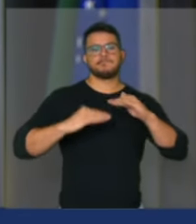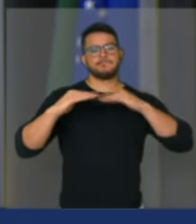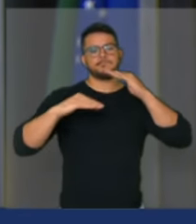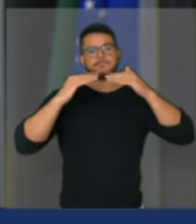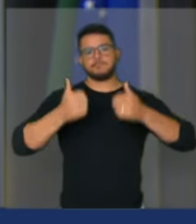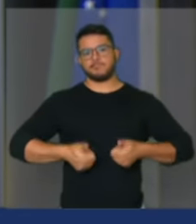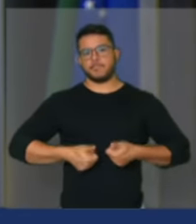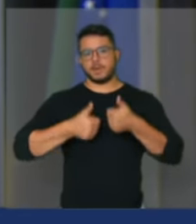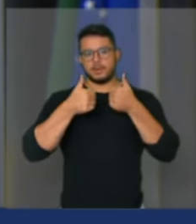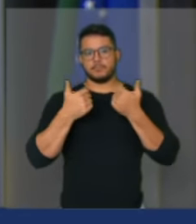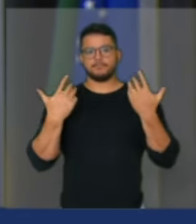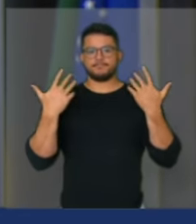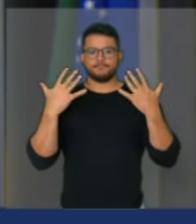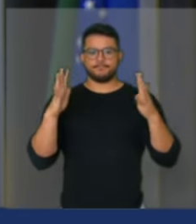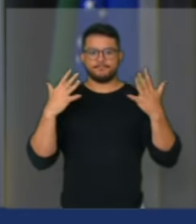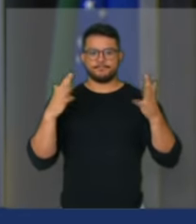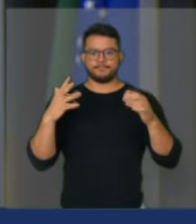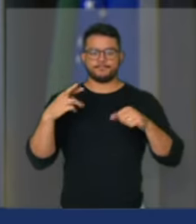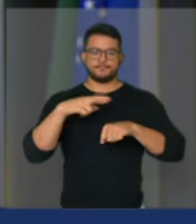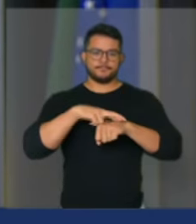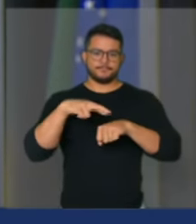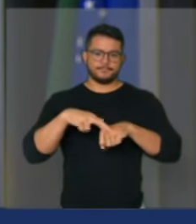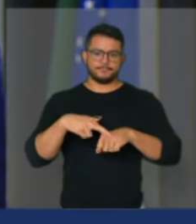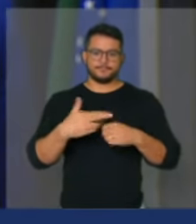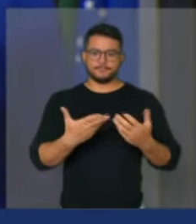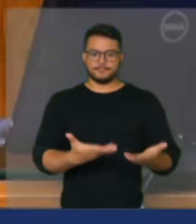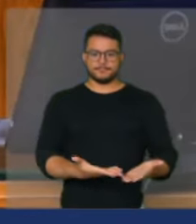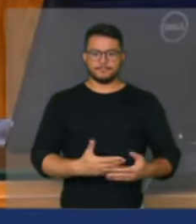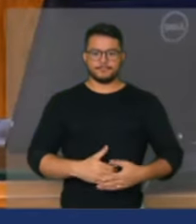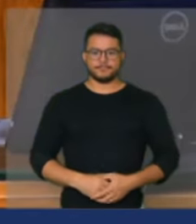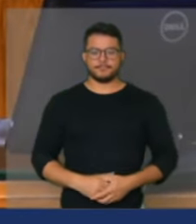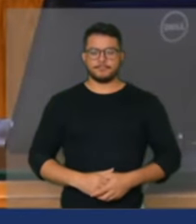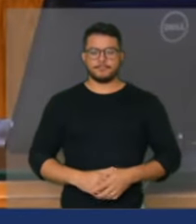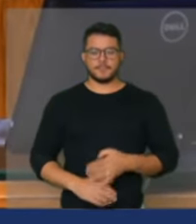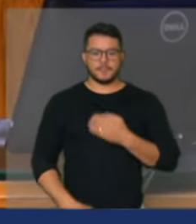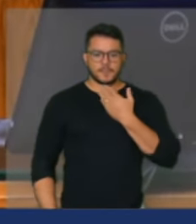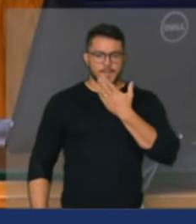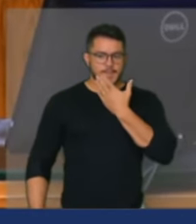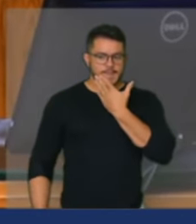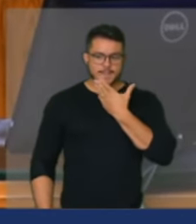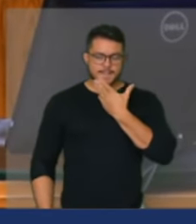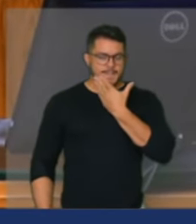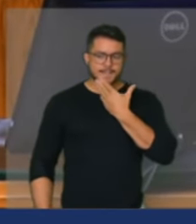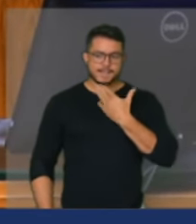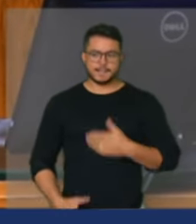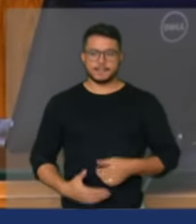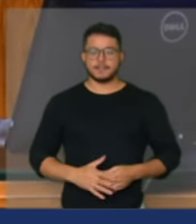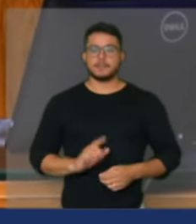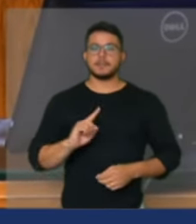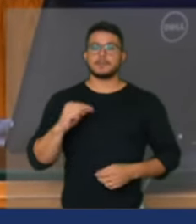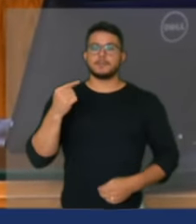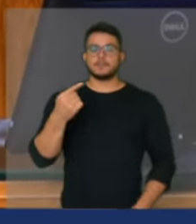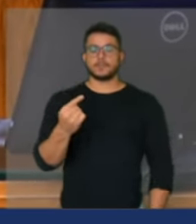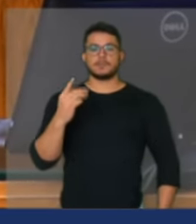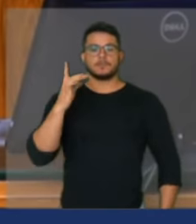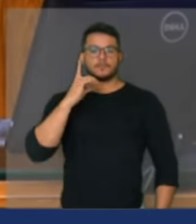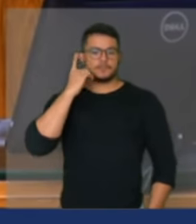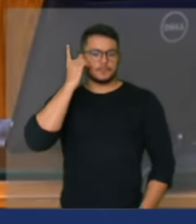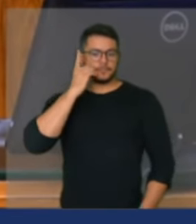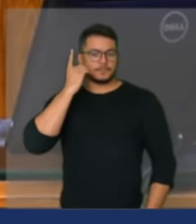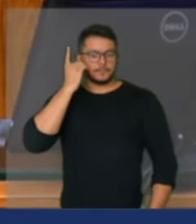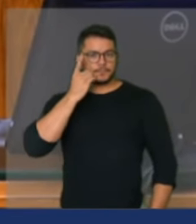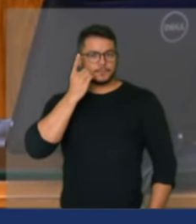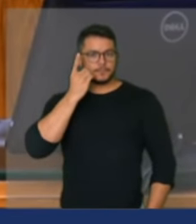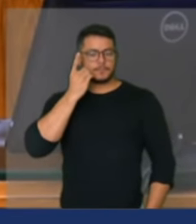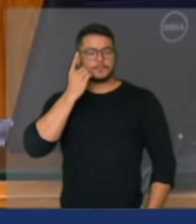nosso trabalho parabéns ao meu querido estado obrigado presidente muito obrigado deputado Jonathan Jesus próximo orador inscrito pelo prazo de